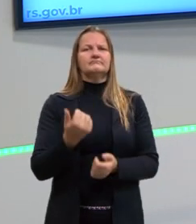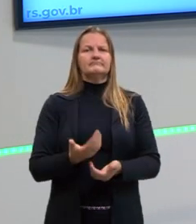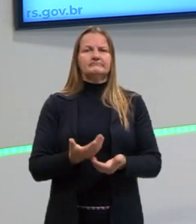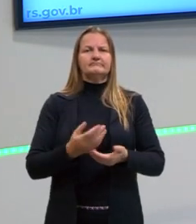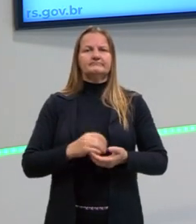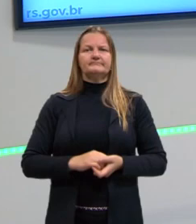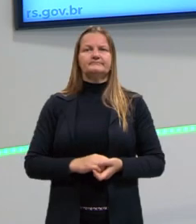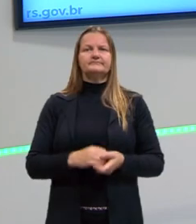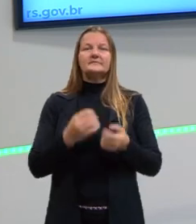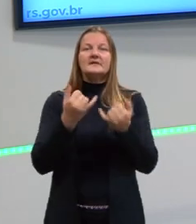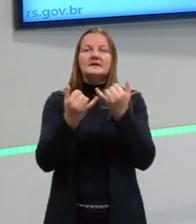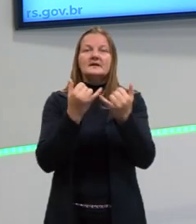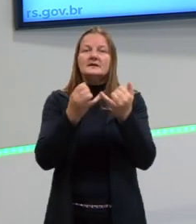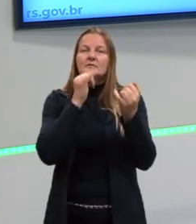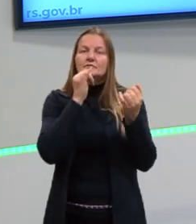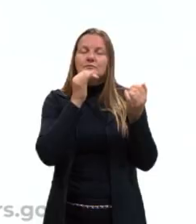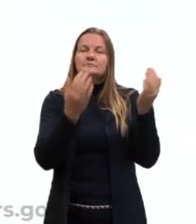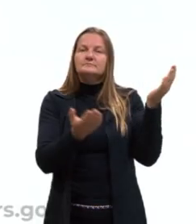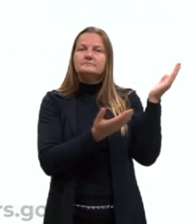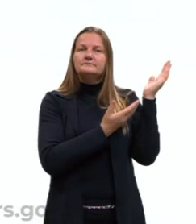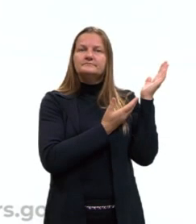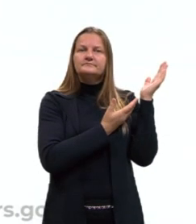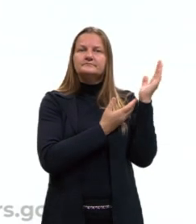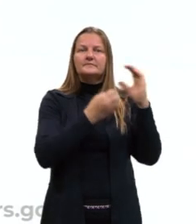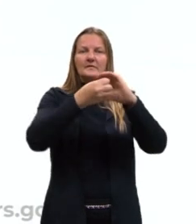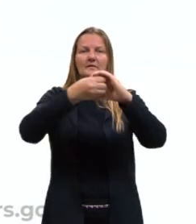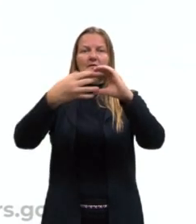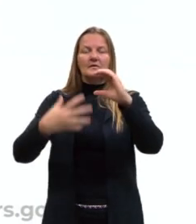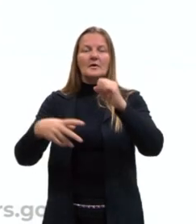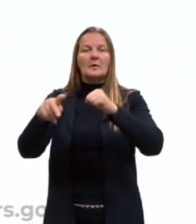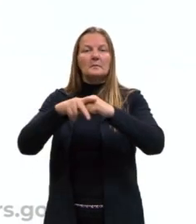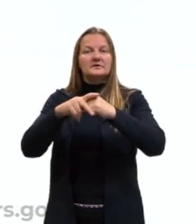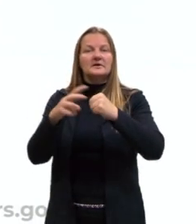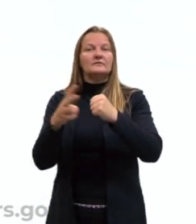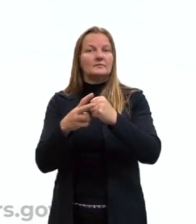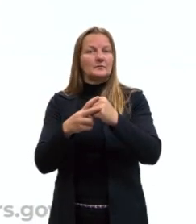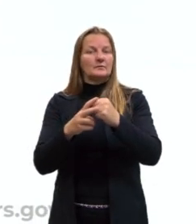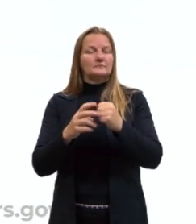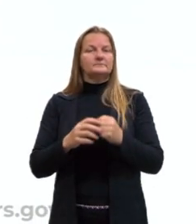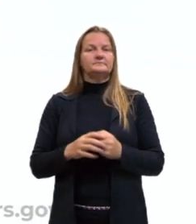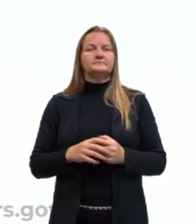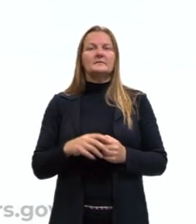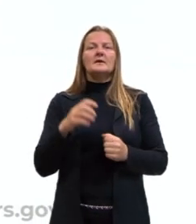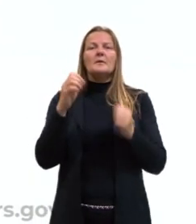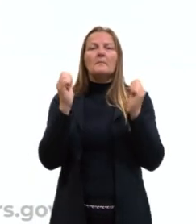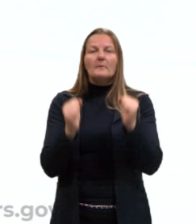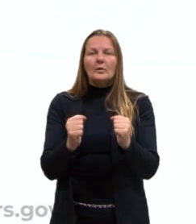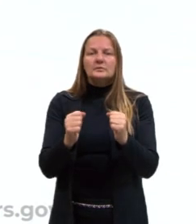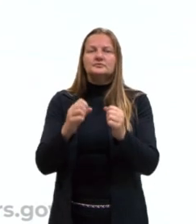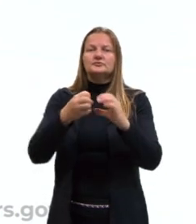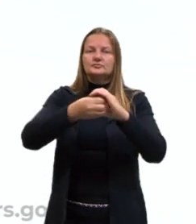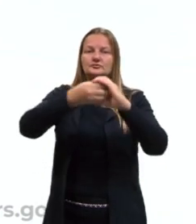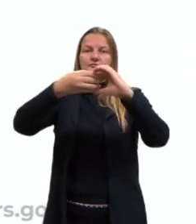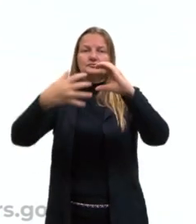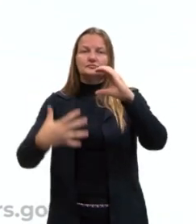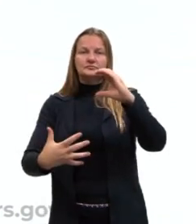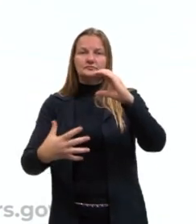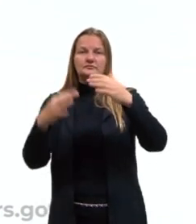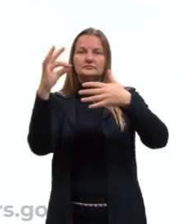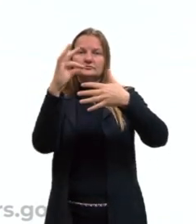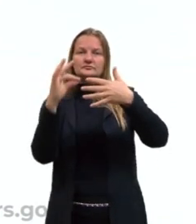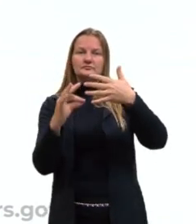Os verbos significativos que caracterizam o predicado verbal podem ser classificados como